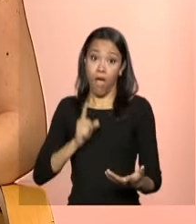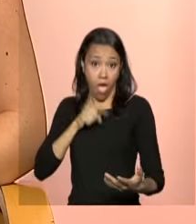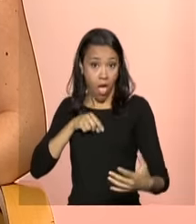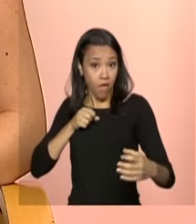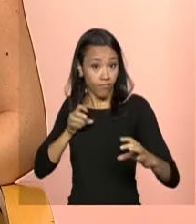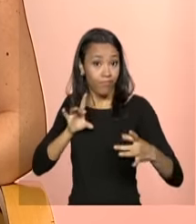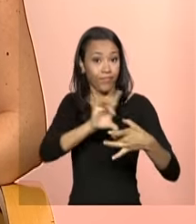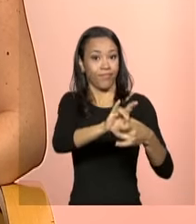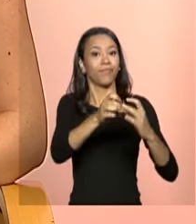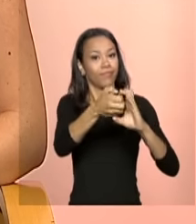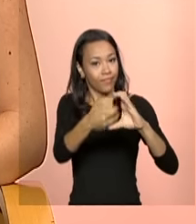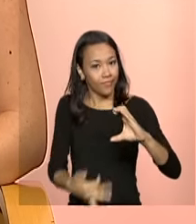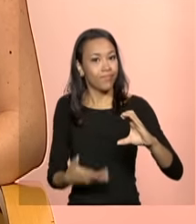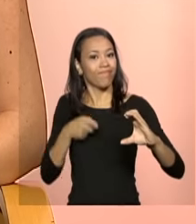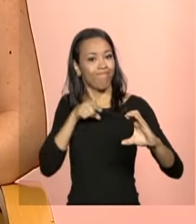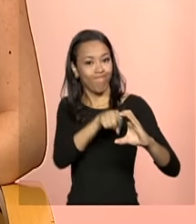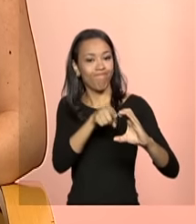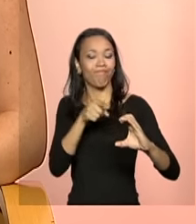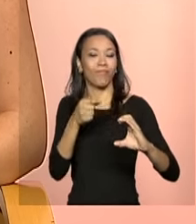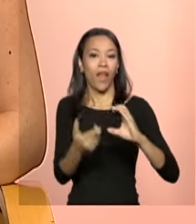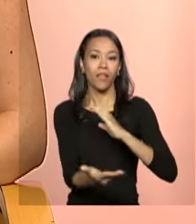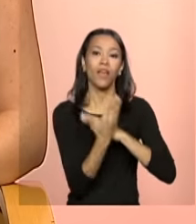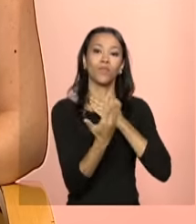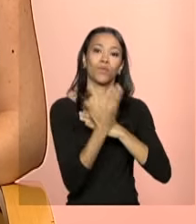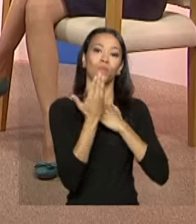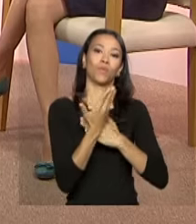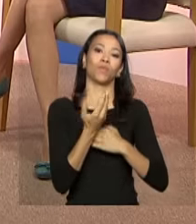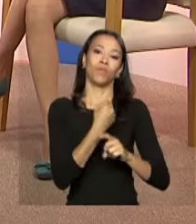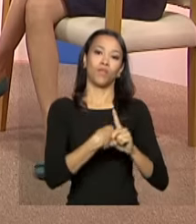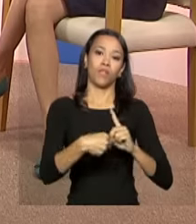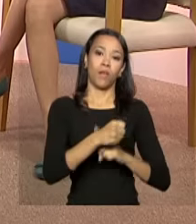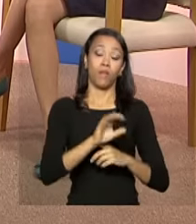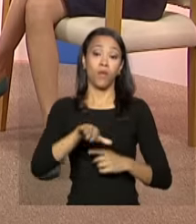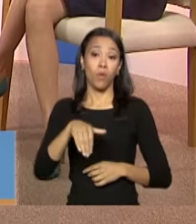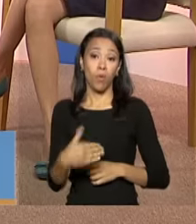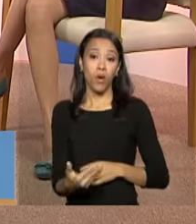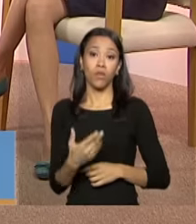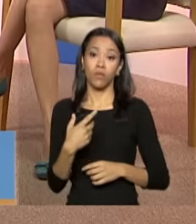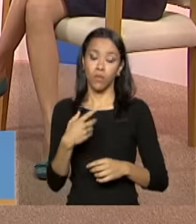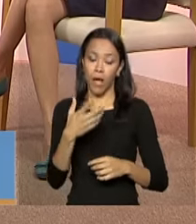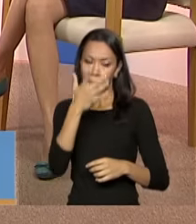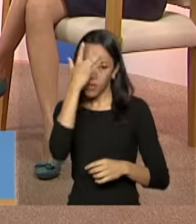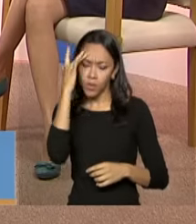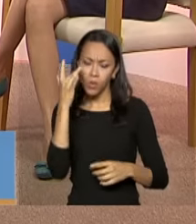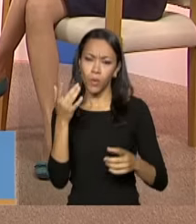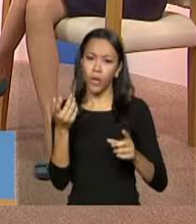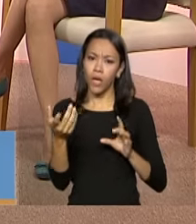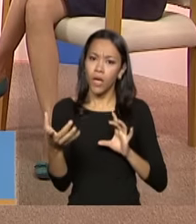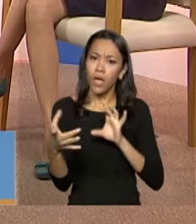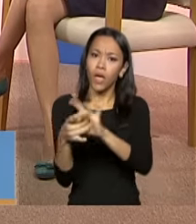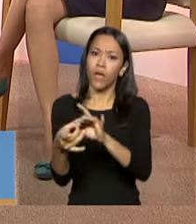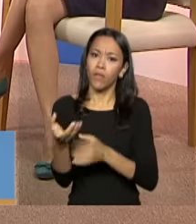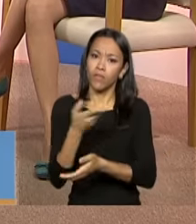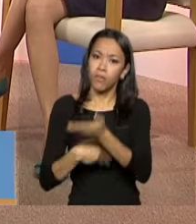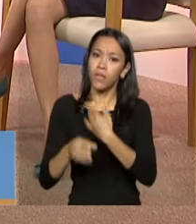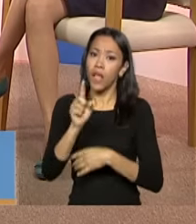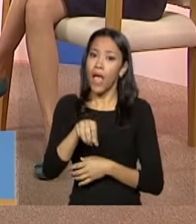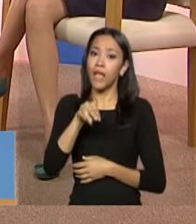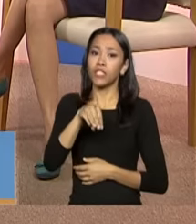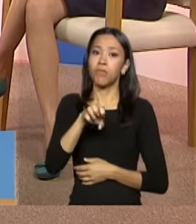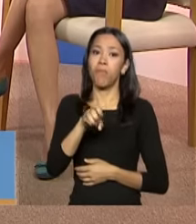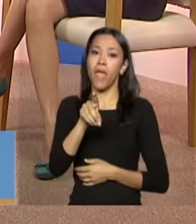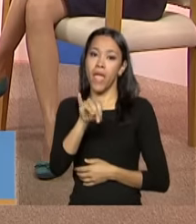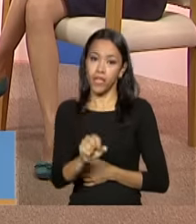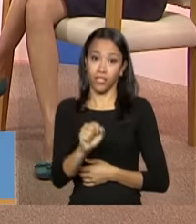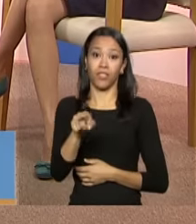social especial. E aí, quando dá para ainda restituir dentro da família, é de média complexidade. Agora, quando não tem